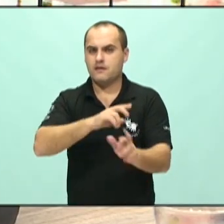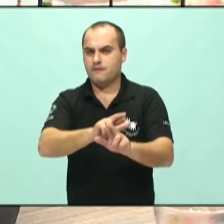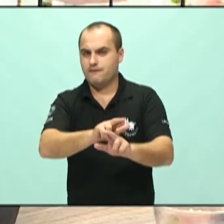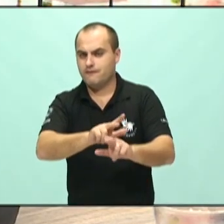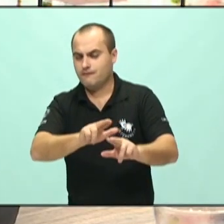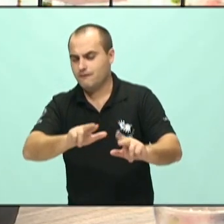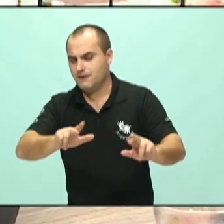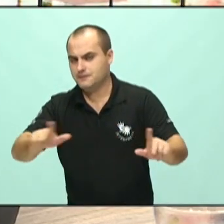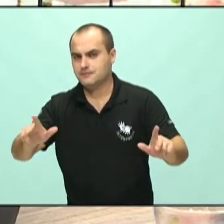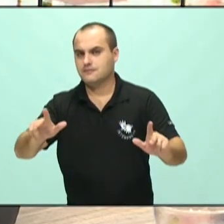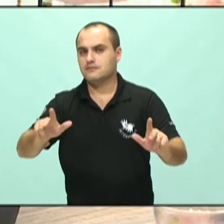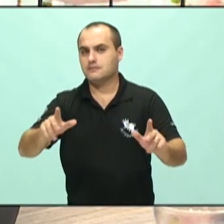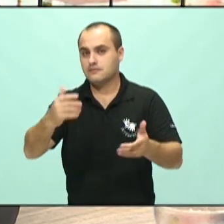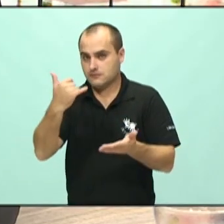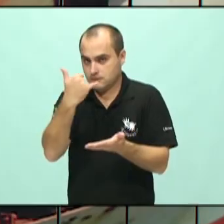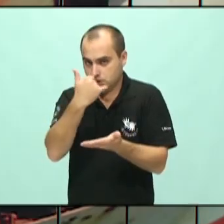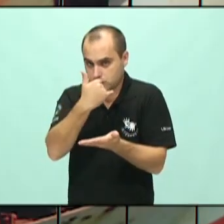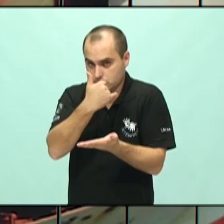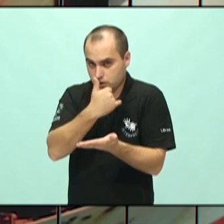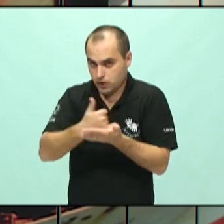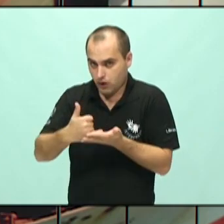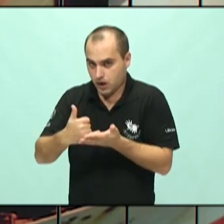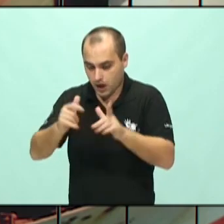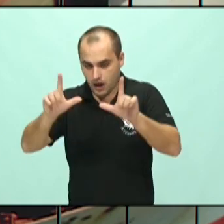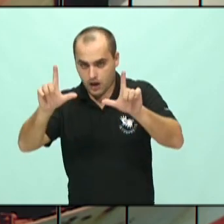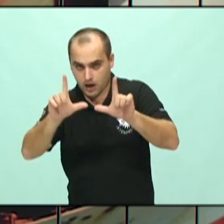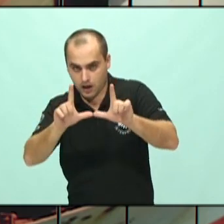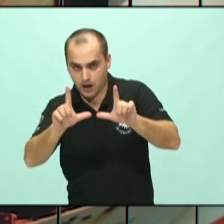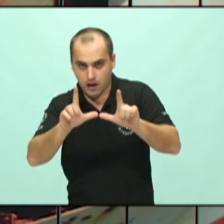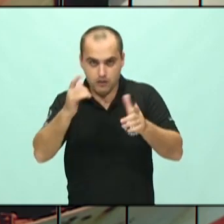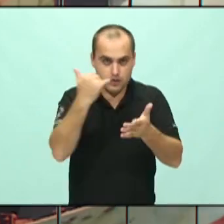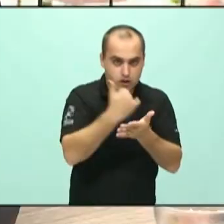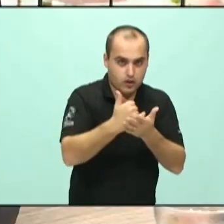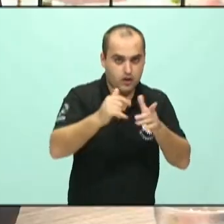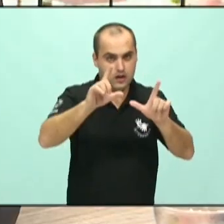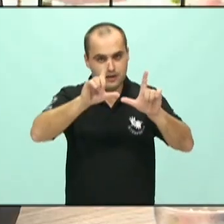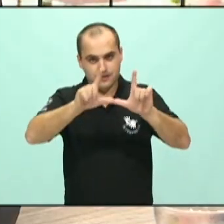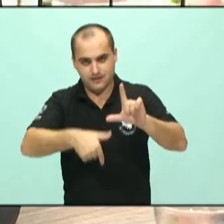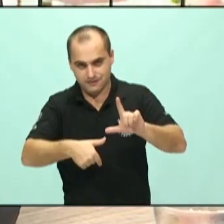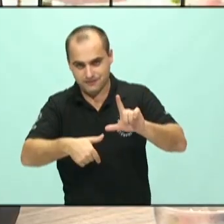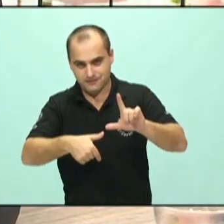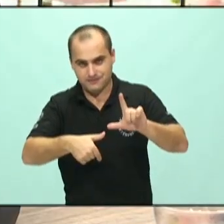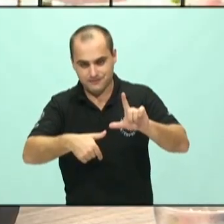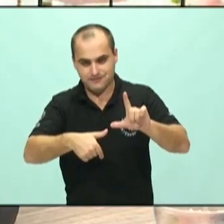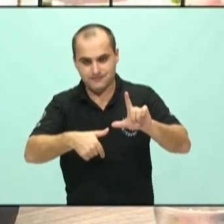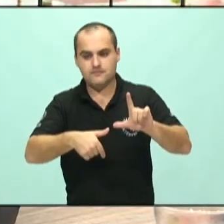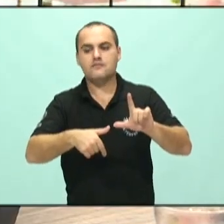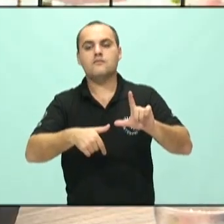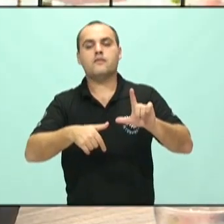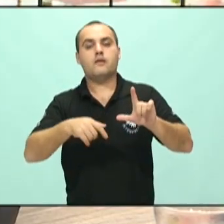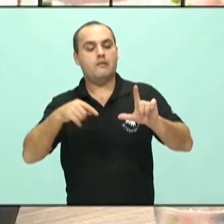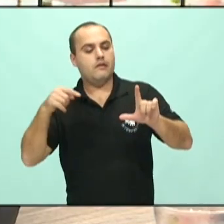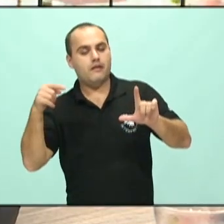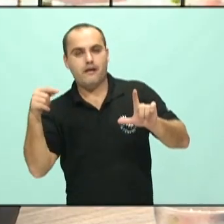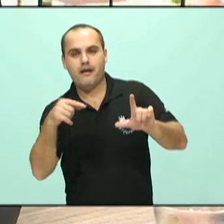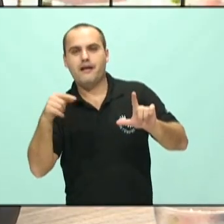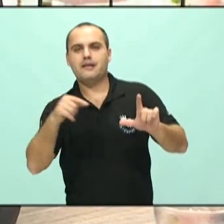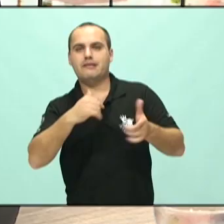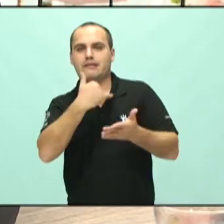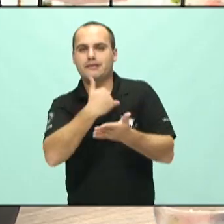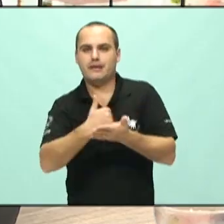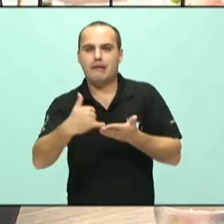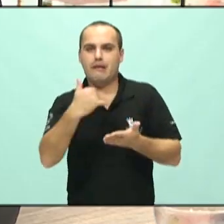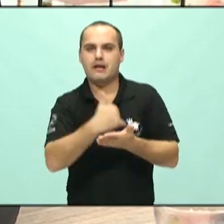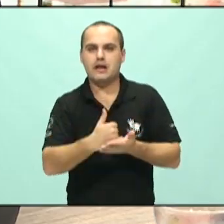os vícios das drogas lícitas e ilícitas, e que vão retardando, vão